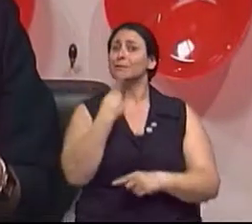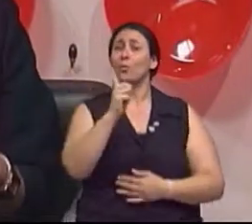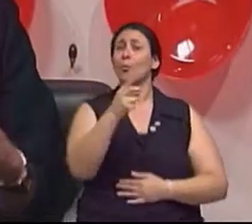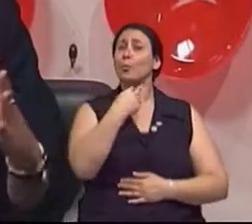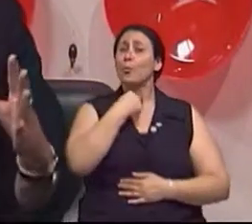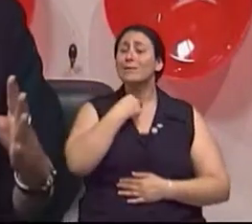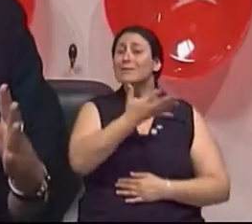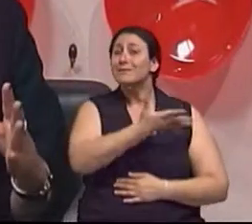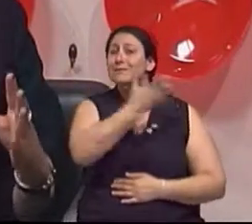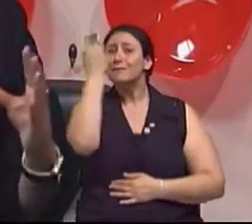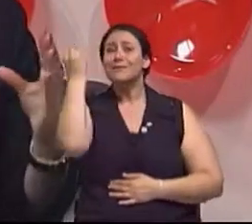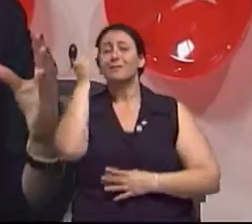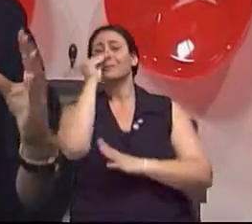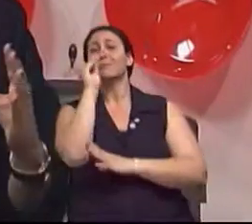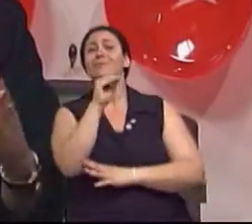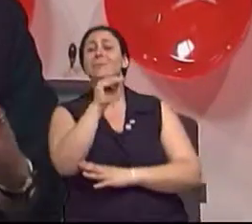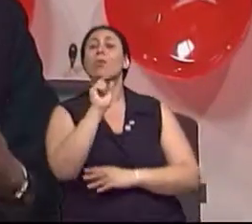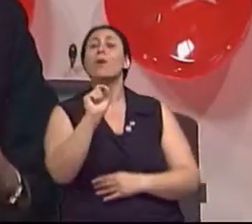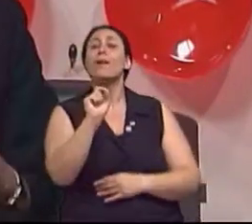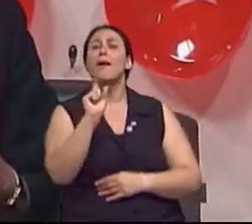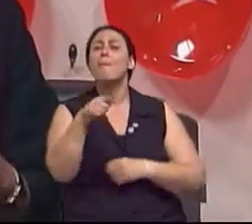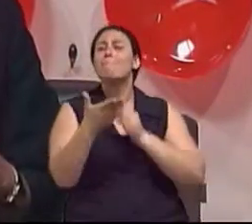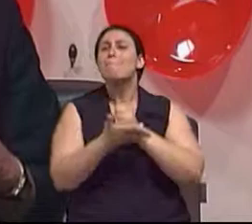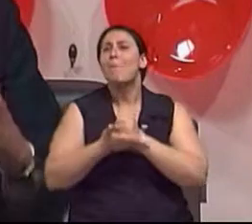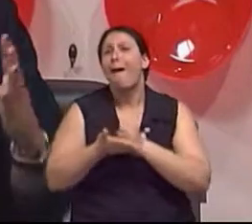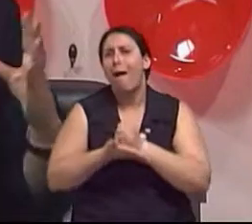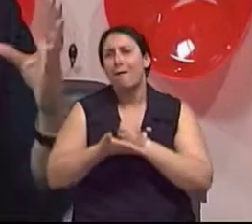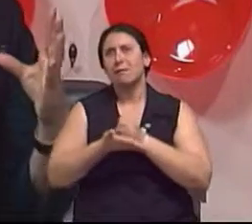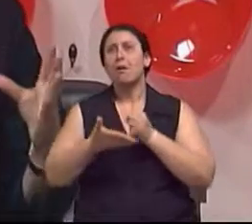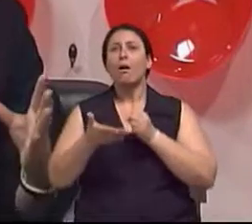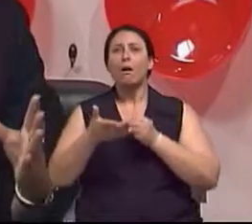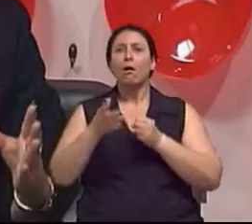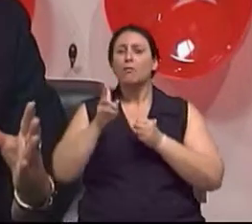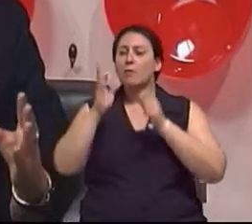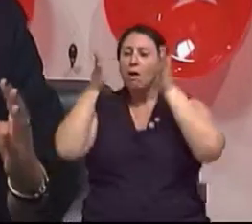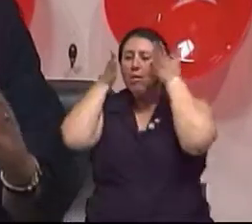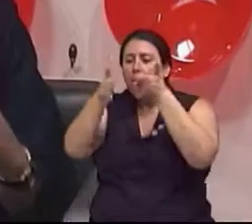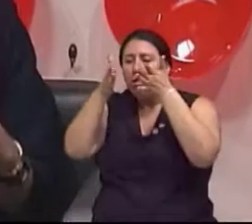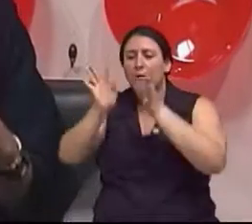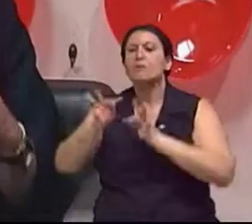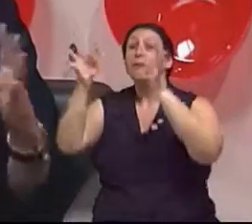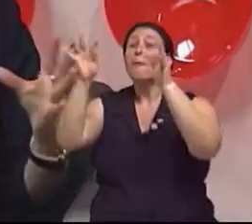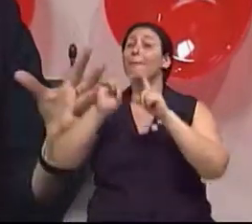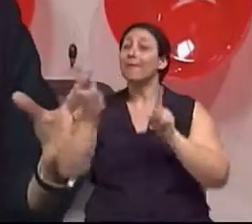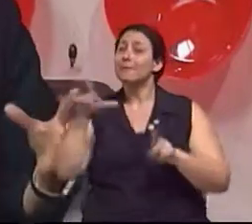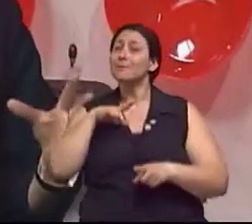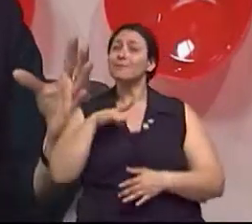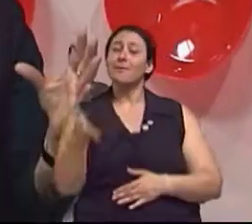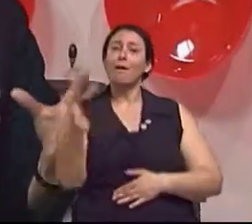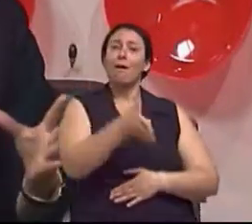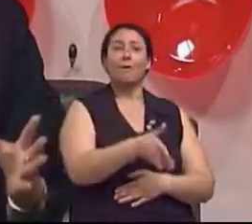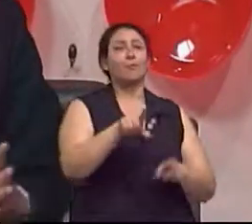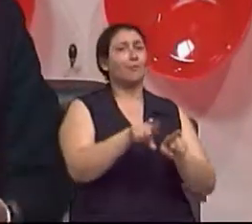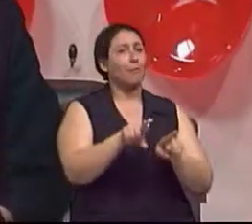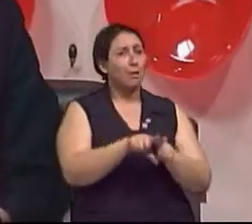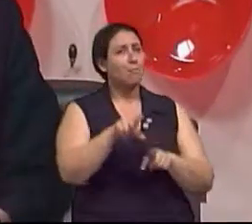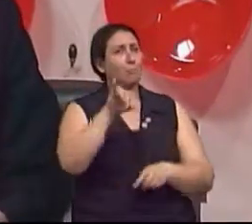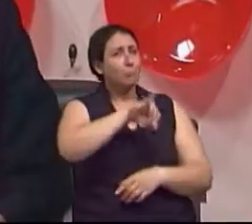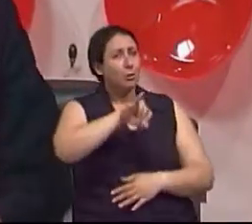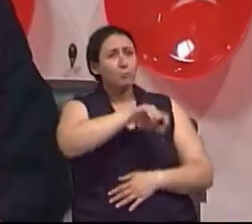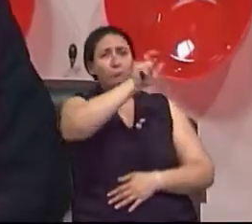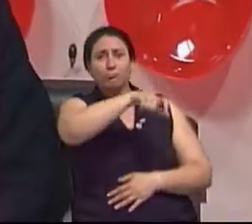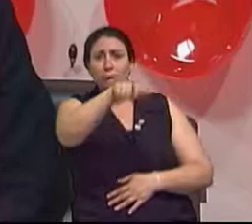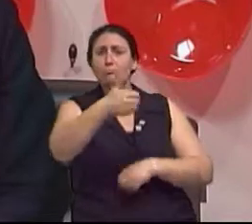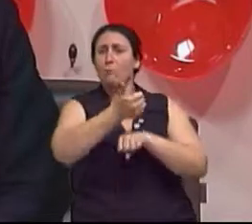também desprezar aquelas coisas básicas, né, e bem feitas, não é? E bem assessoradas por um bom profissional.